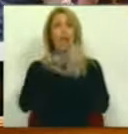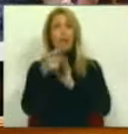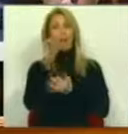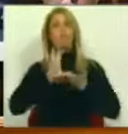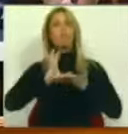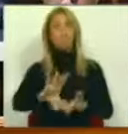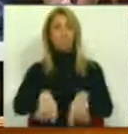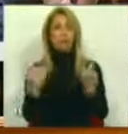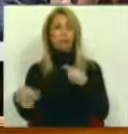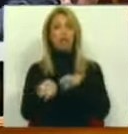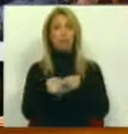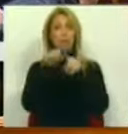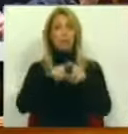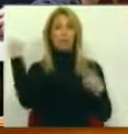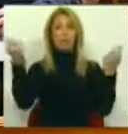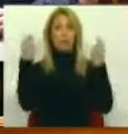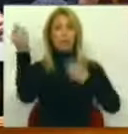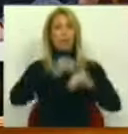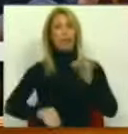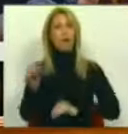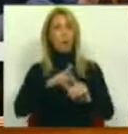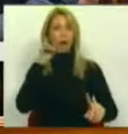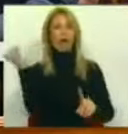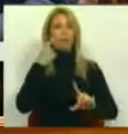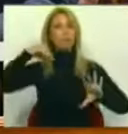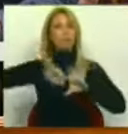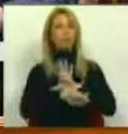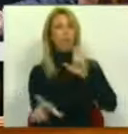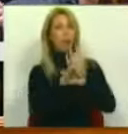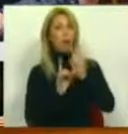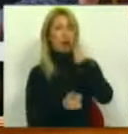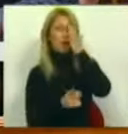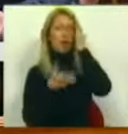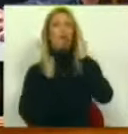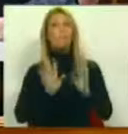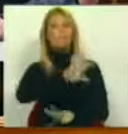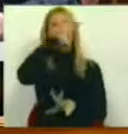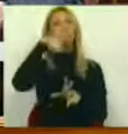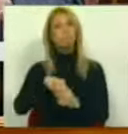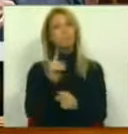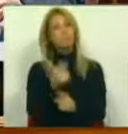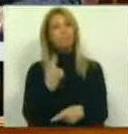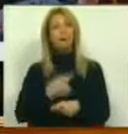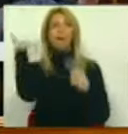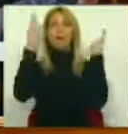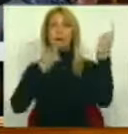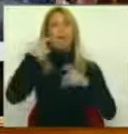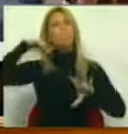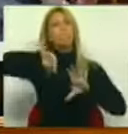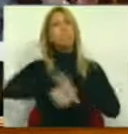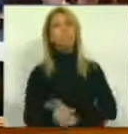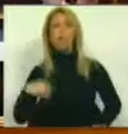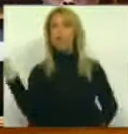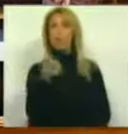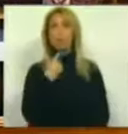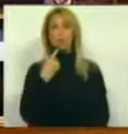políticos e das campanhas eleitorais, uma revisão profunda desta lei, deve envolver isso mesmo, uma reflexão profunda de